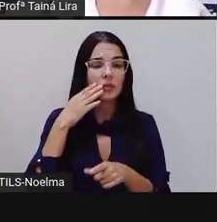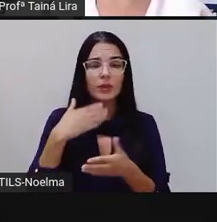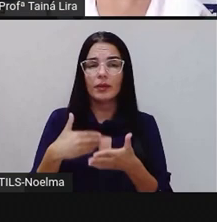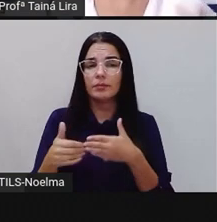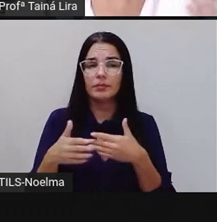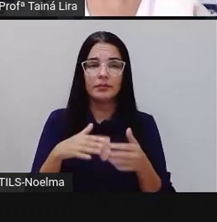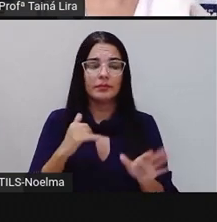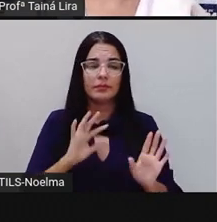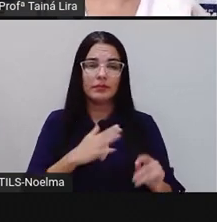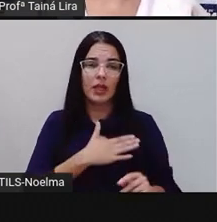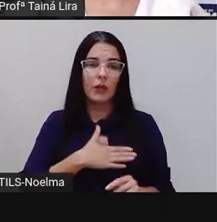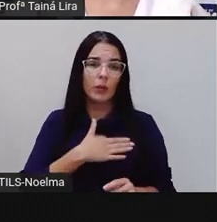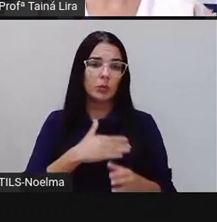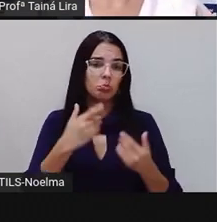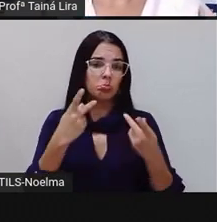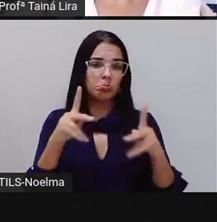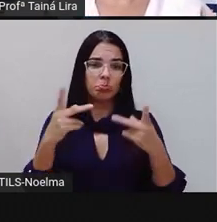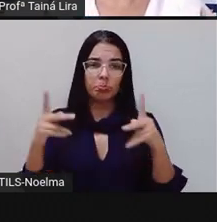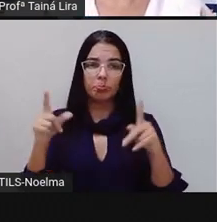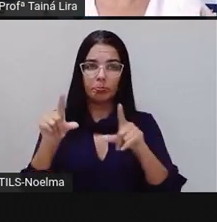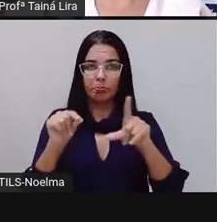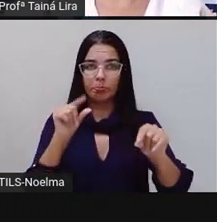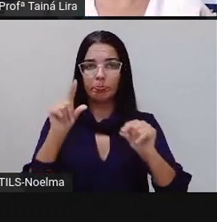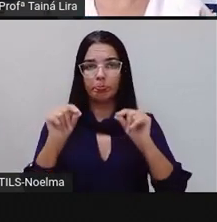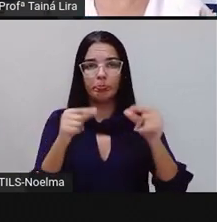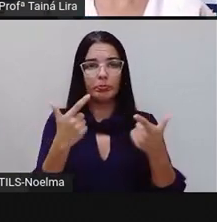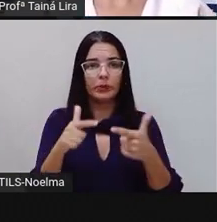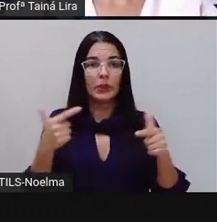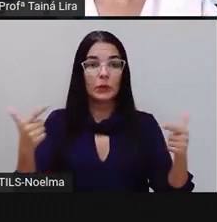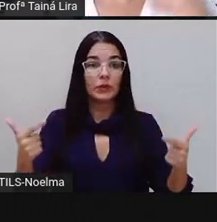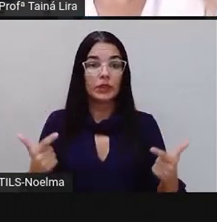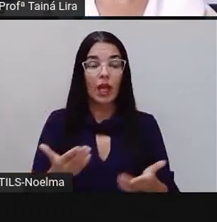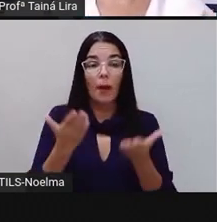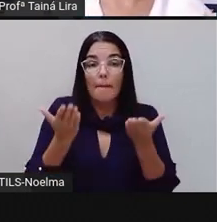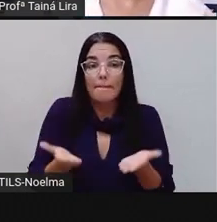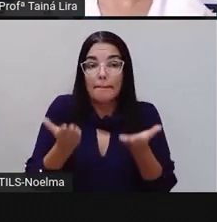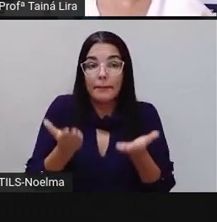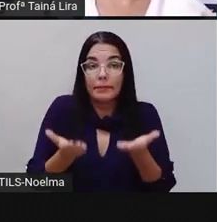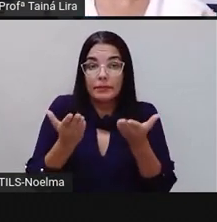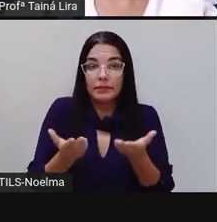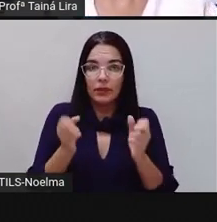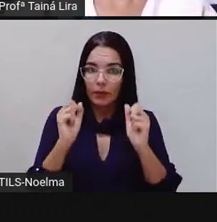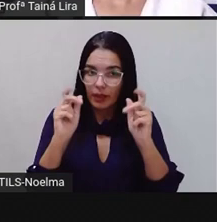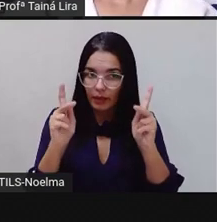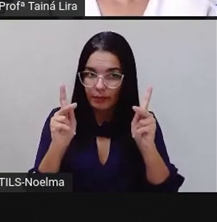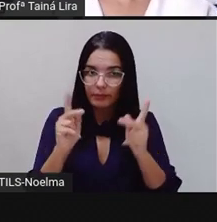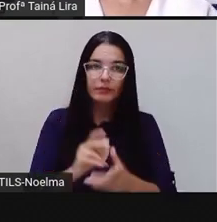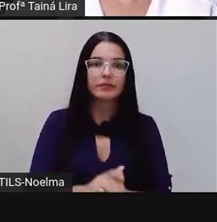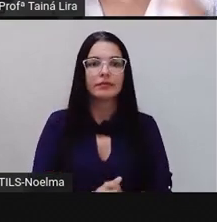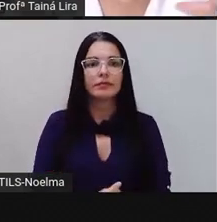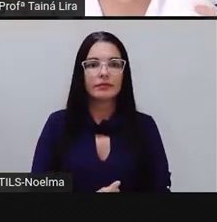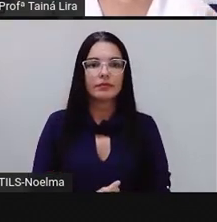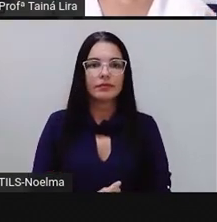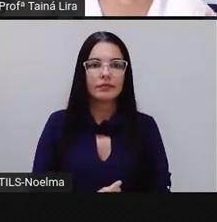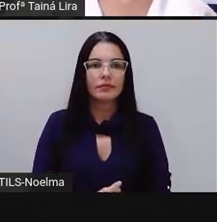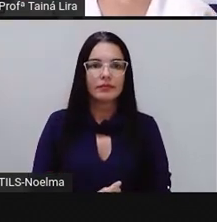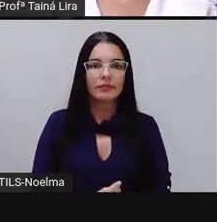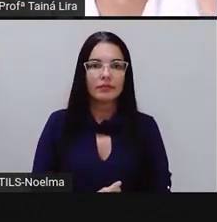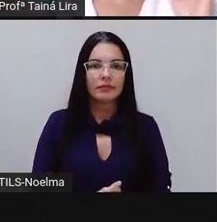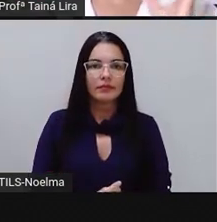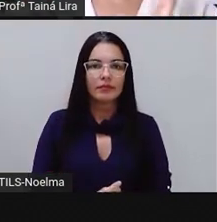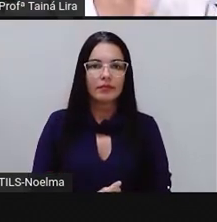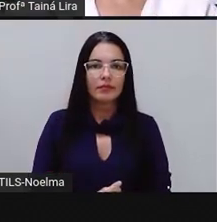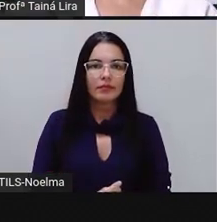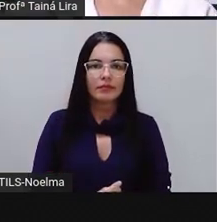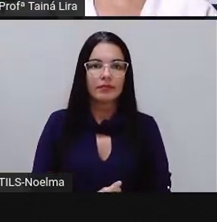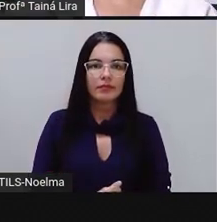gosto, né? Porque o açúcar aqui, nós não temos, ó, uma quantidade, tá bom? Bom, outra questão